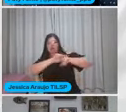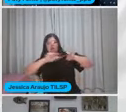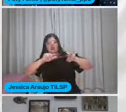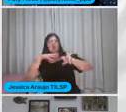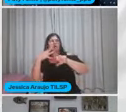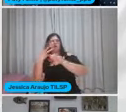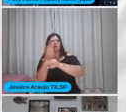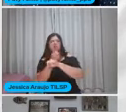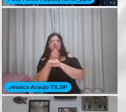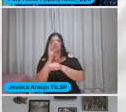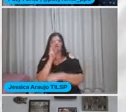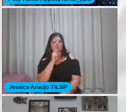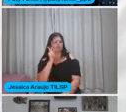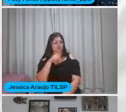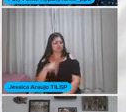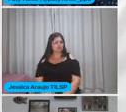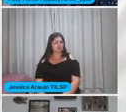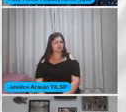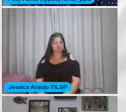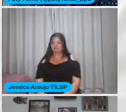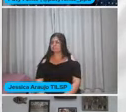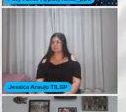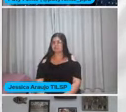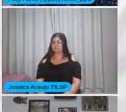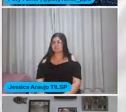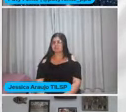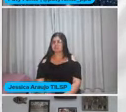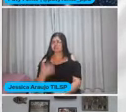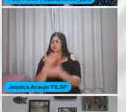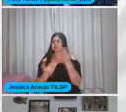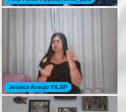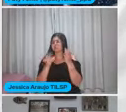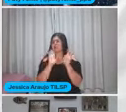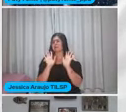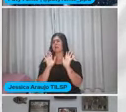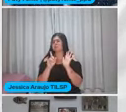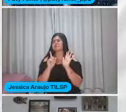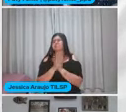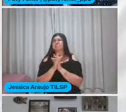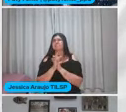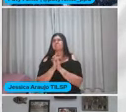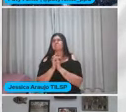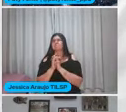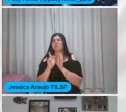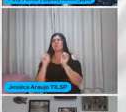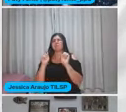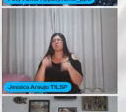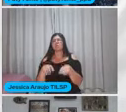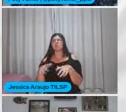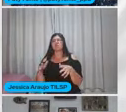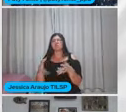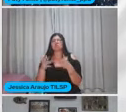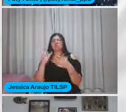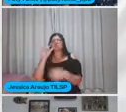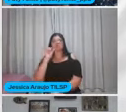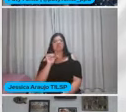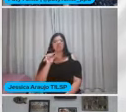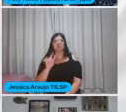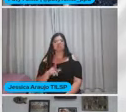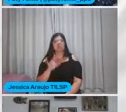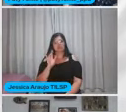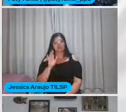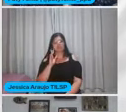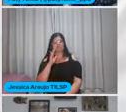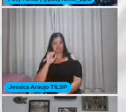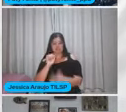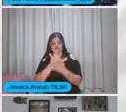os professores Não vou dizer desperdiçar Mas às vezes Potencializam Menos do que poderiam Certas